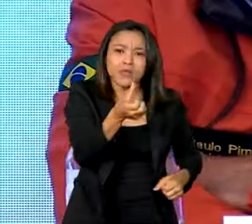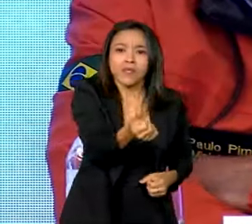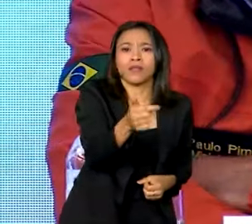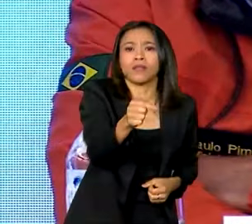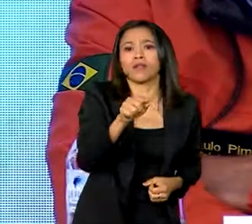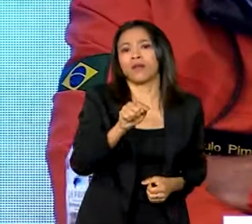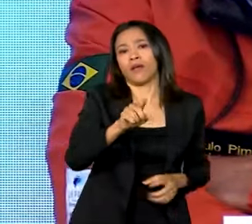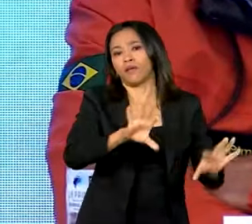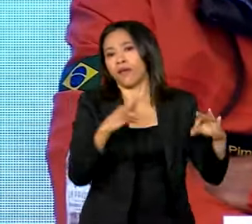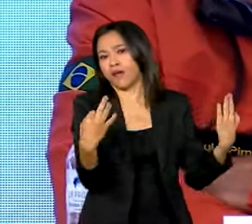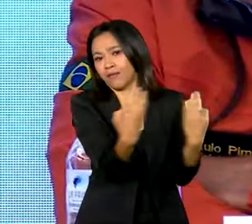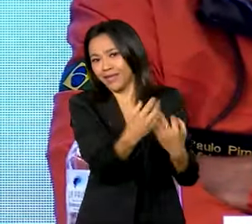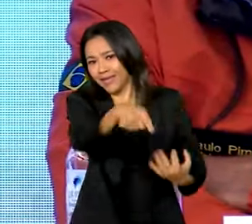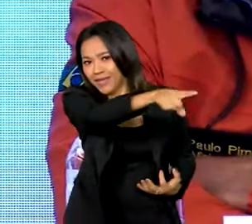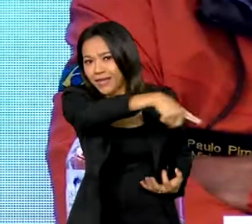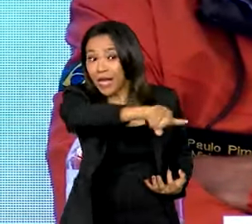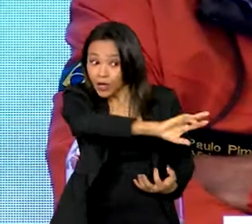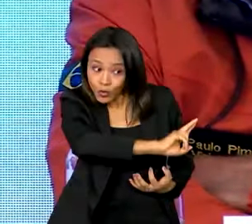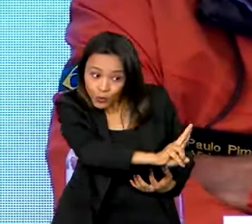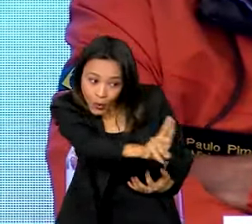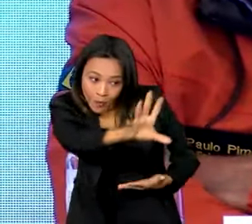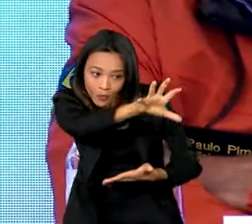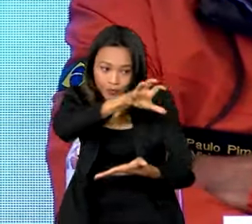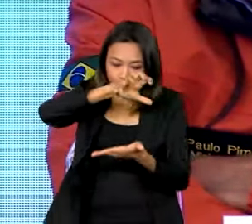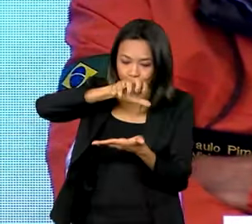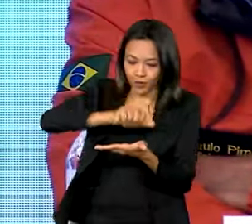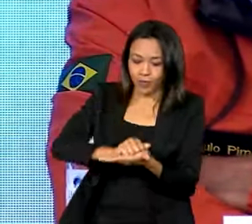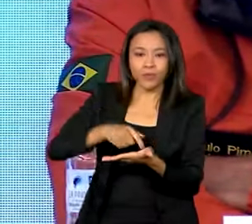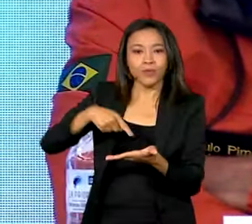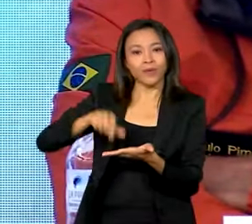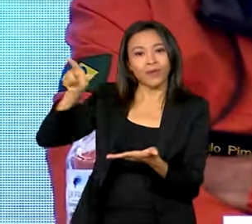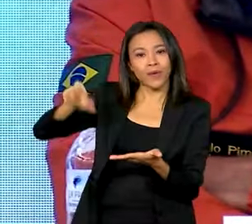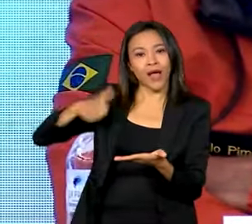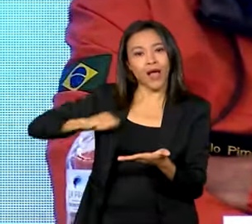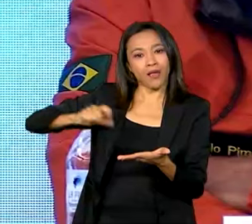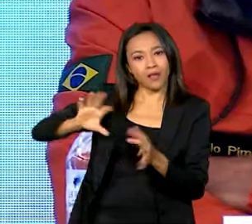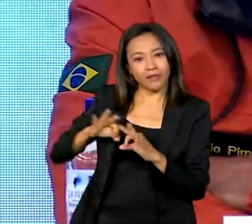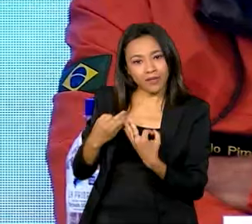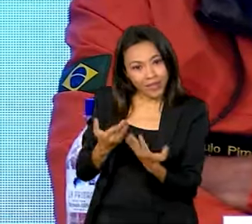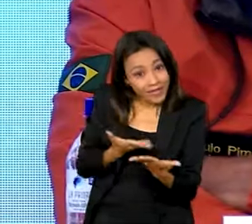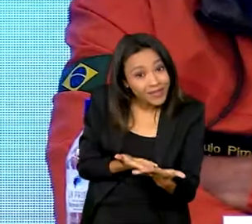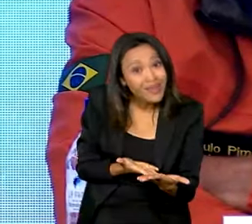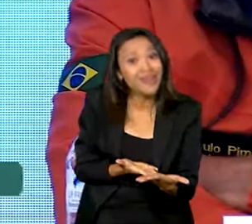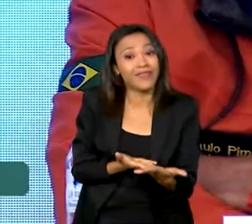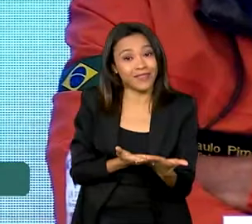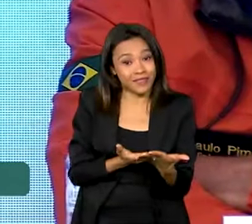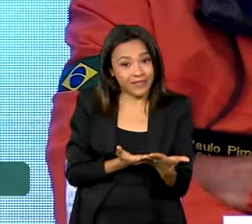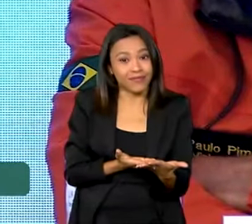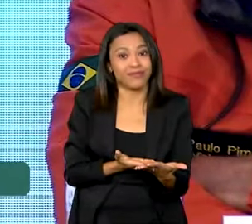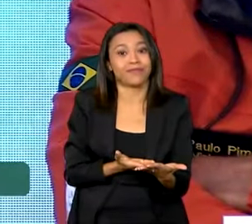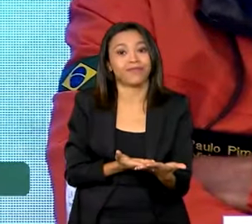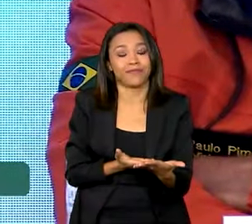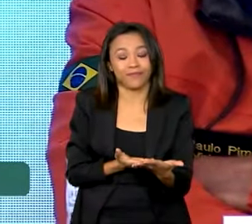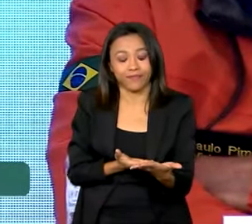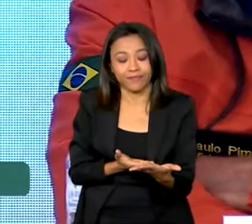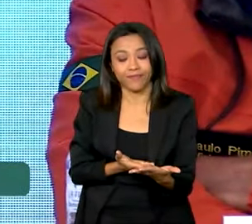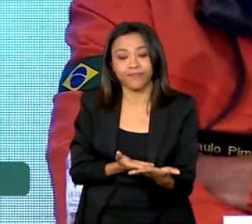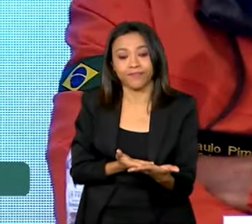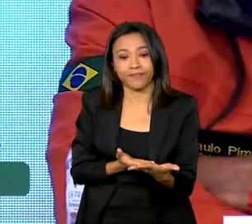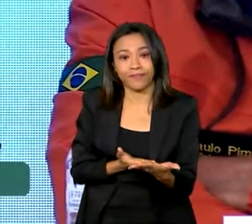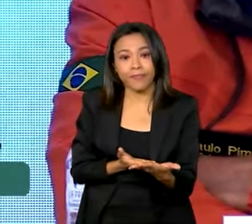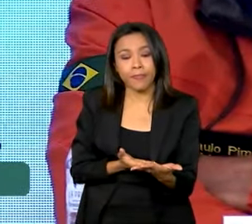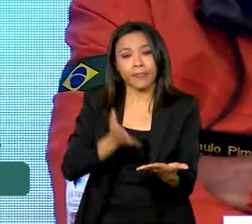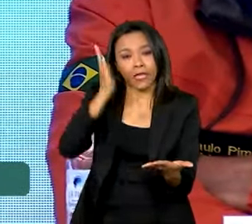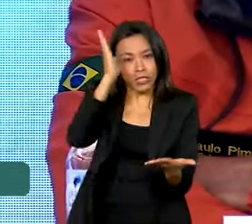que foram adicionadas ao Bolsa Família. Isso aqui não é antecipação, viu gente? Aqui foi